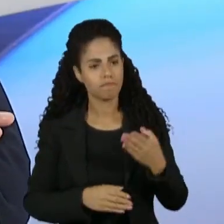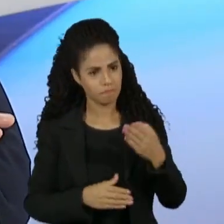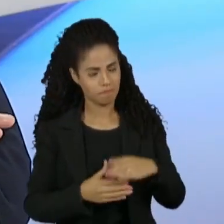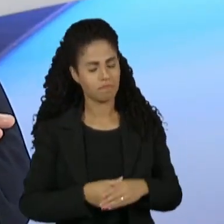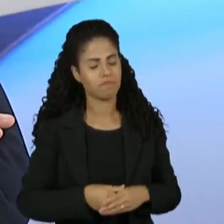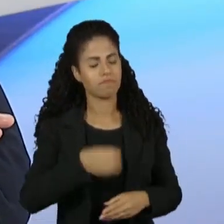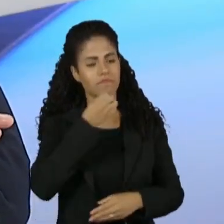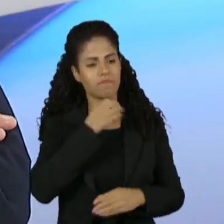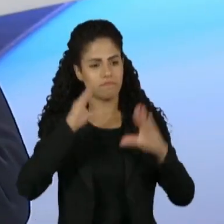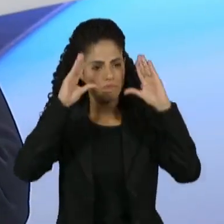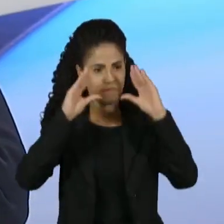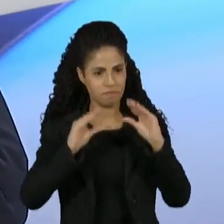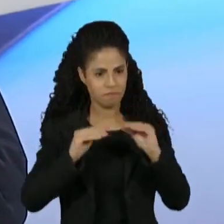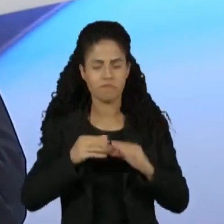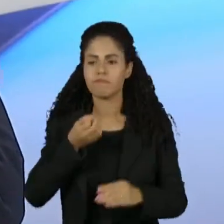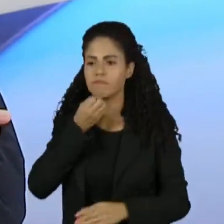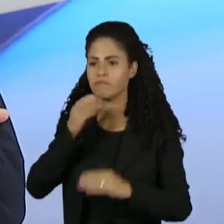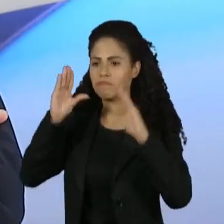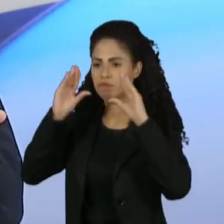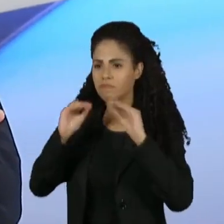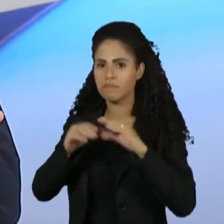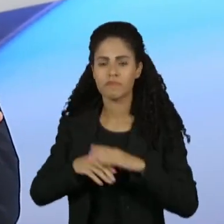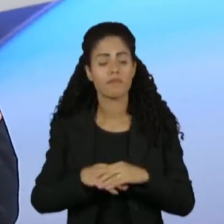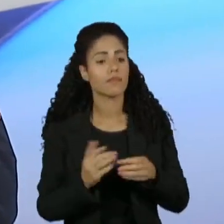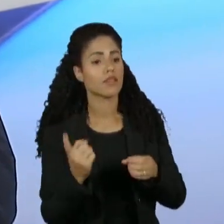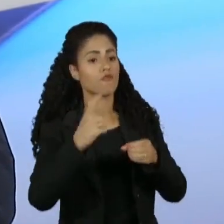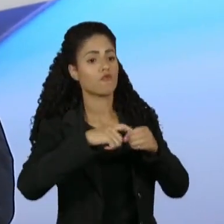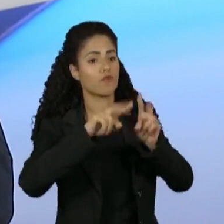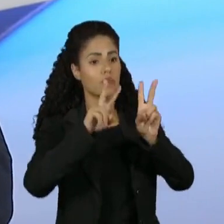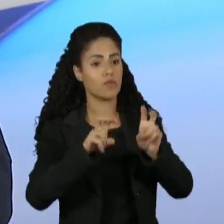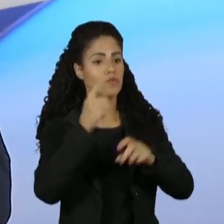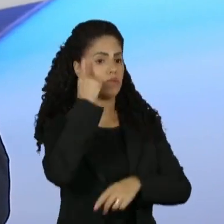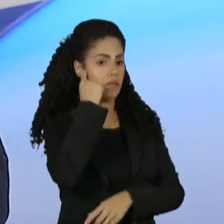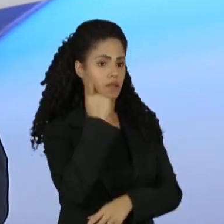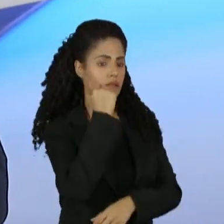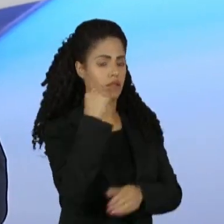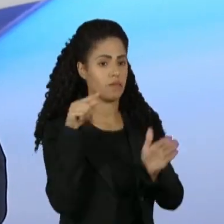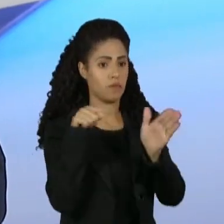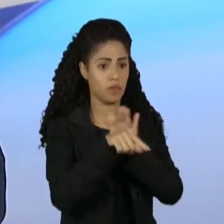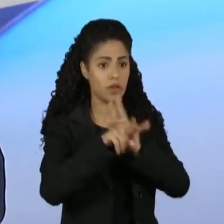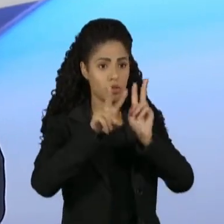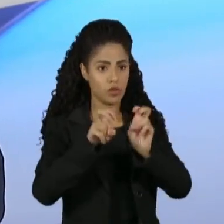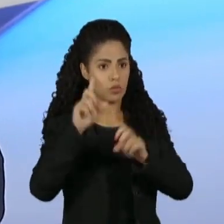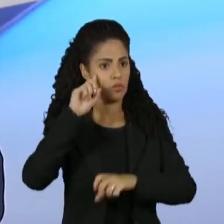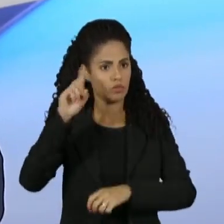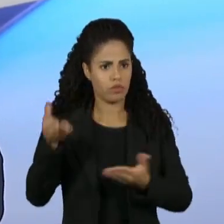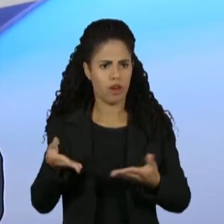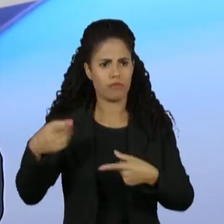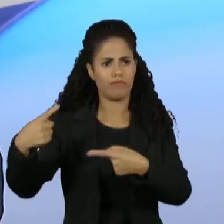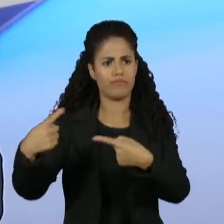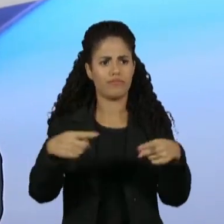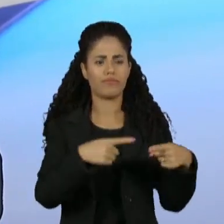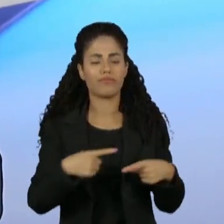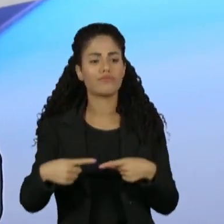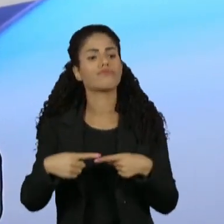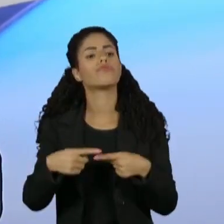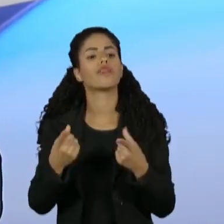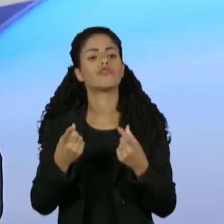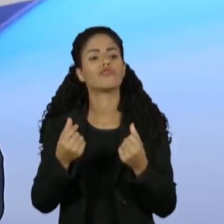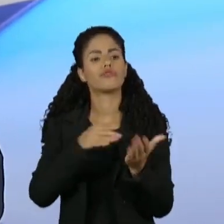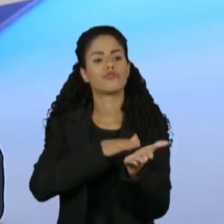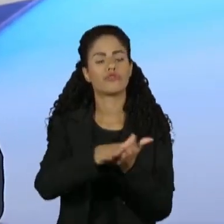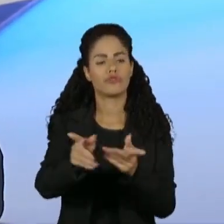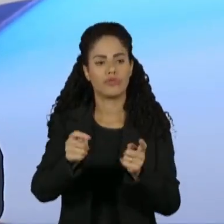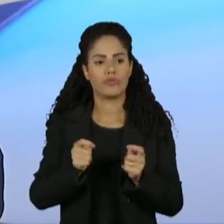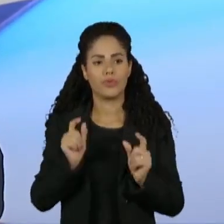Boa noite, Humberto. Boa noite. Eu queria retomar o assunto que a Vera lançou ali sobre o assunto do dia, da discussão da meta fiscal. Você mencionou